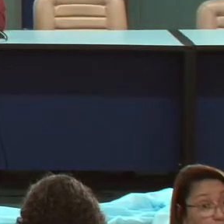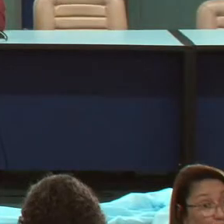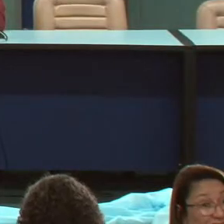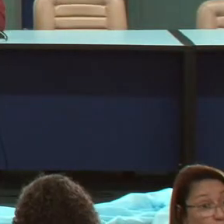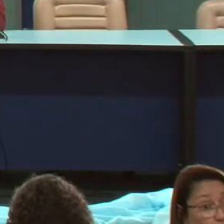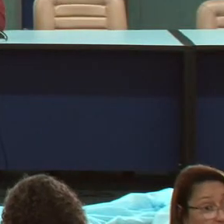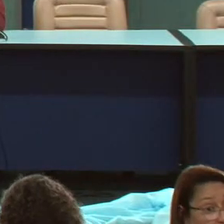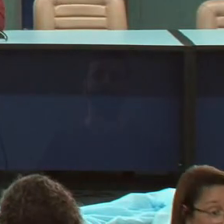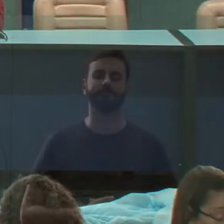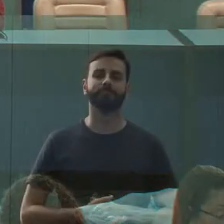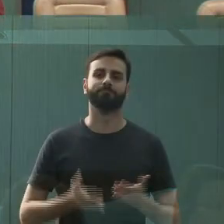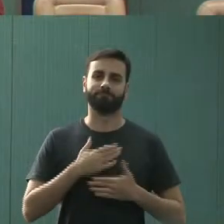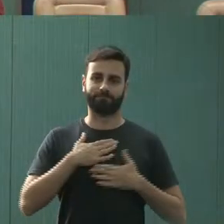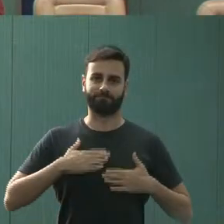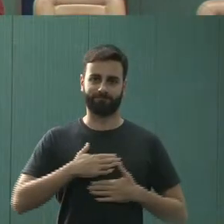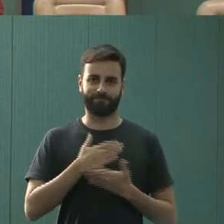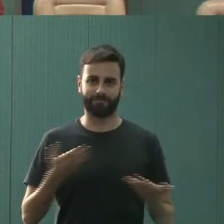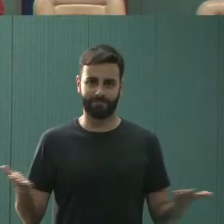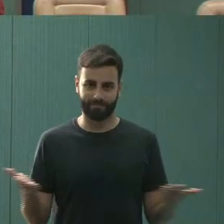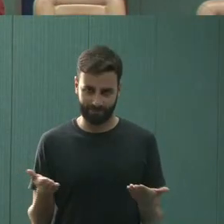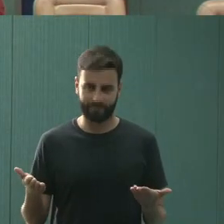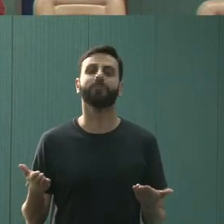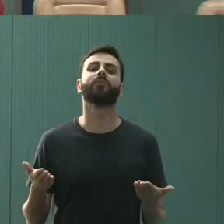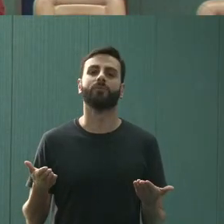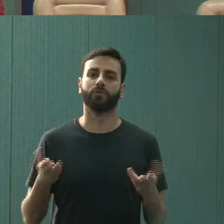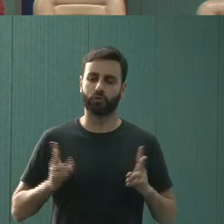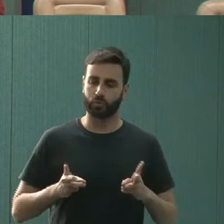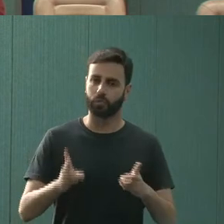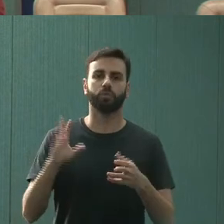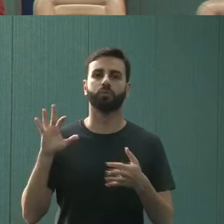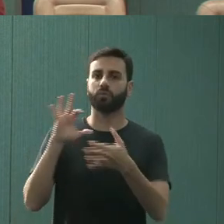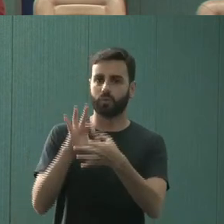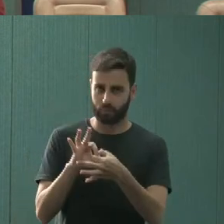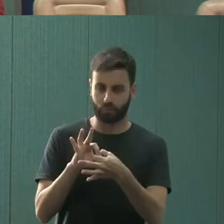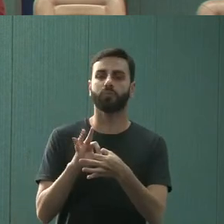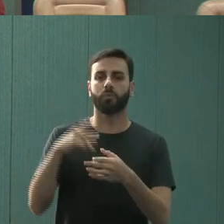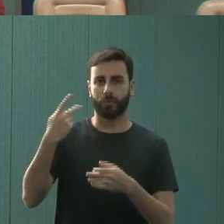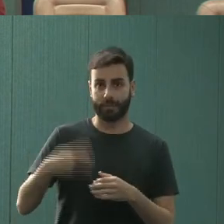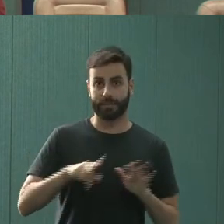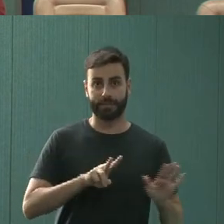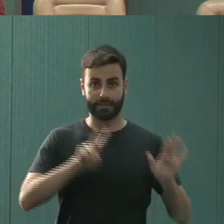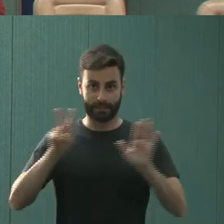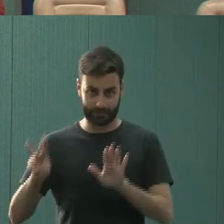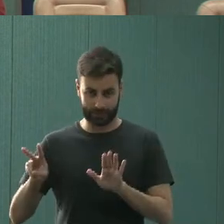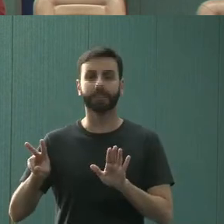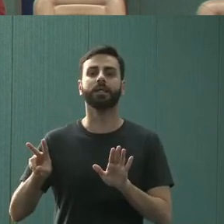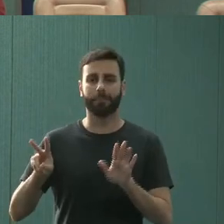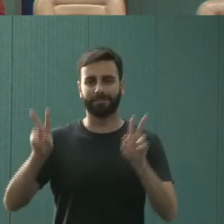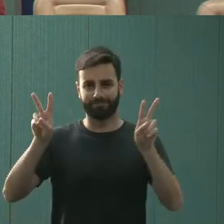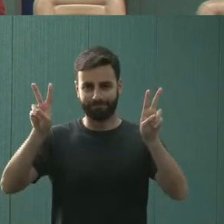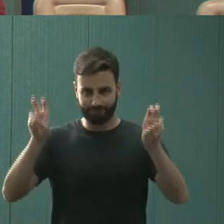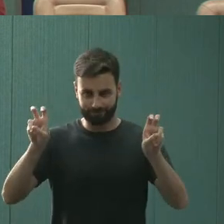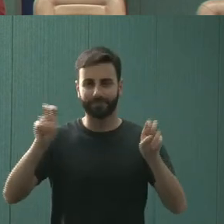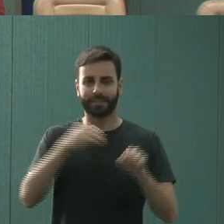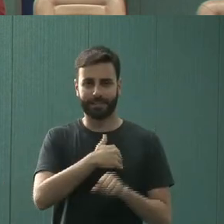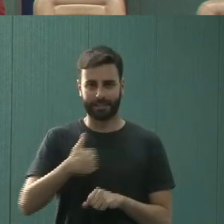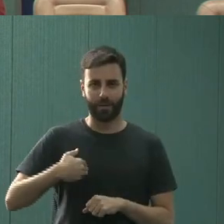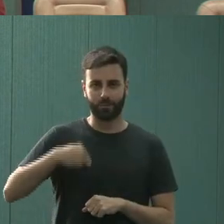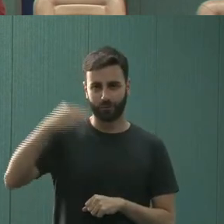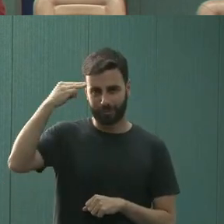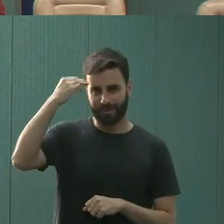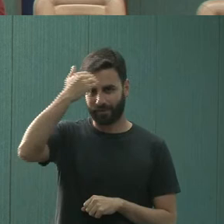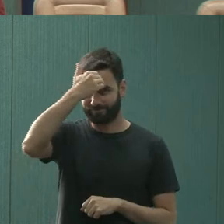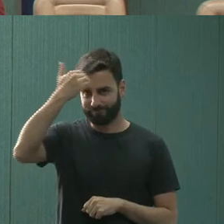E com muito prazer que nós vamos dar continuidade às nossas atividades da semana temática de saúde mental.